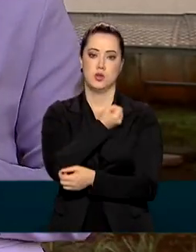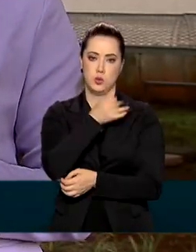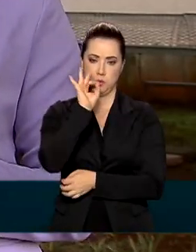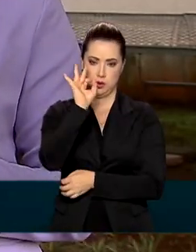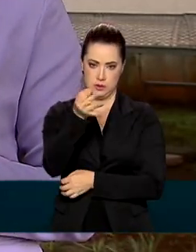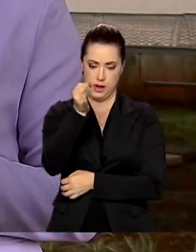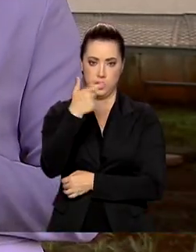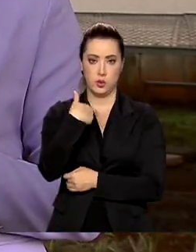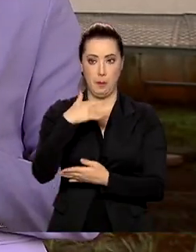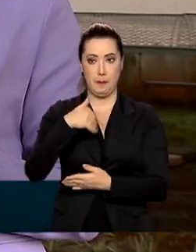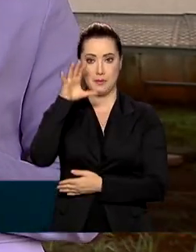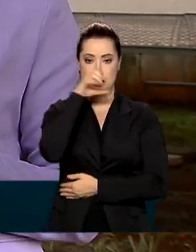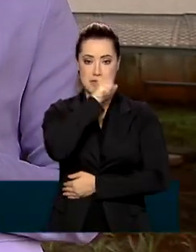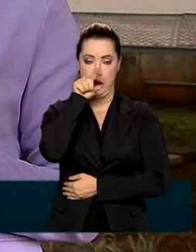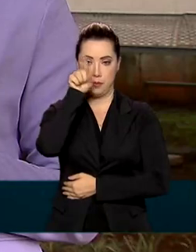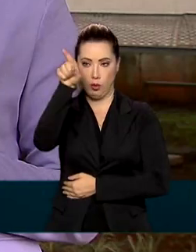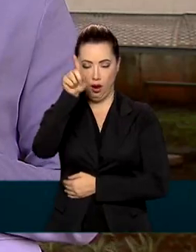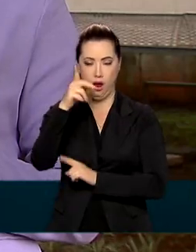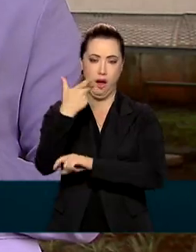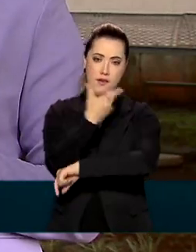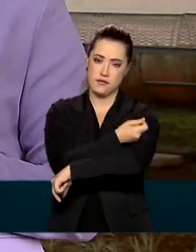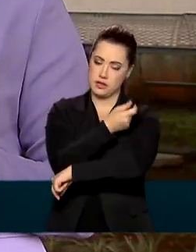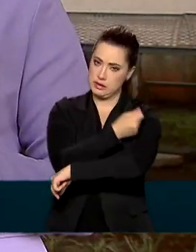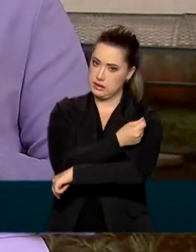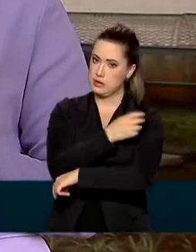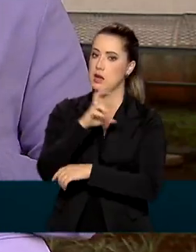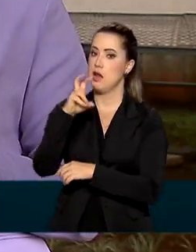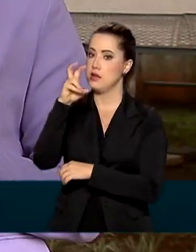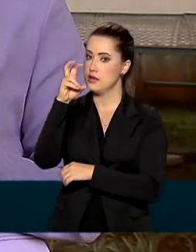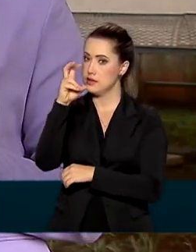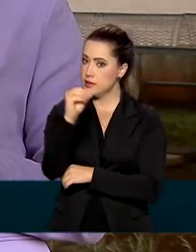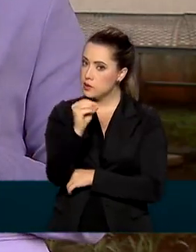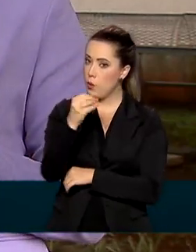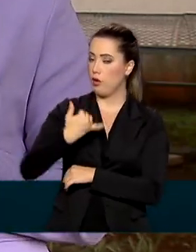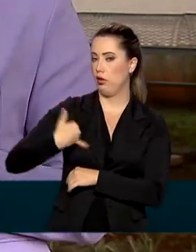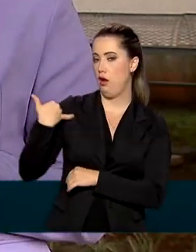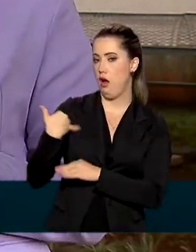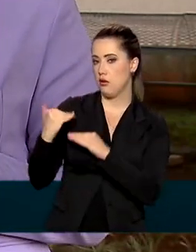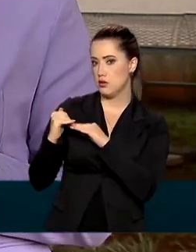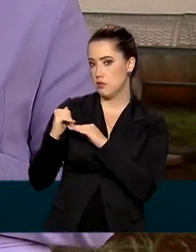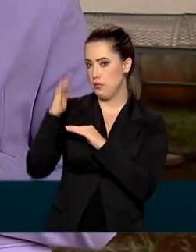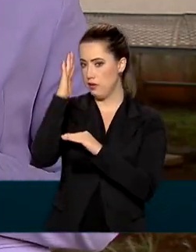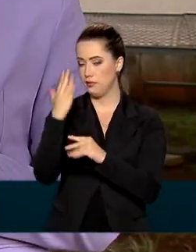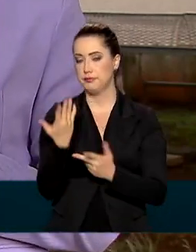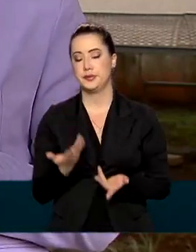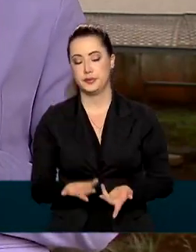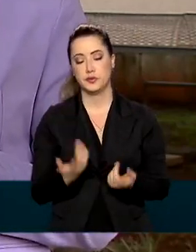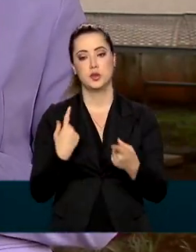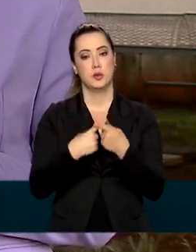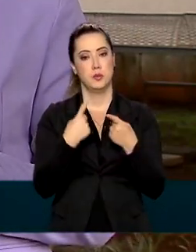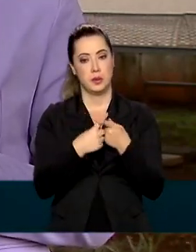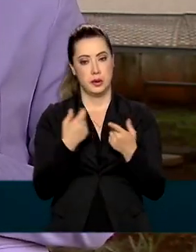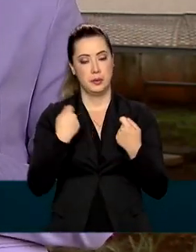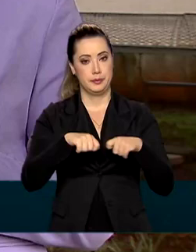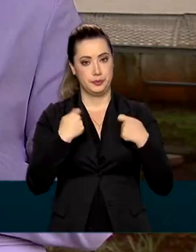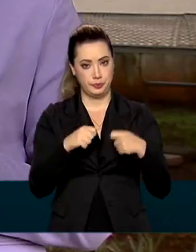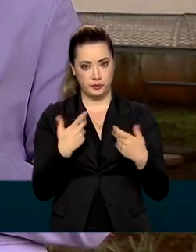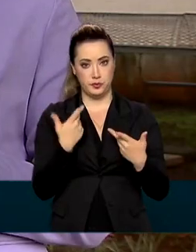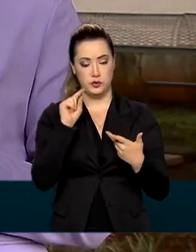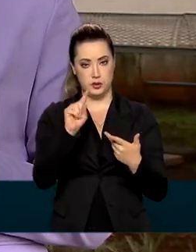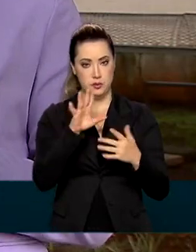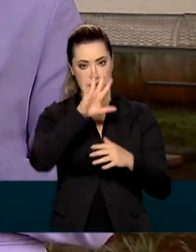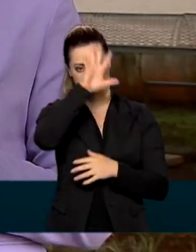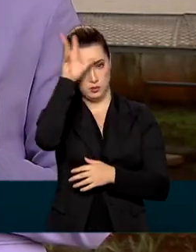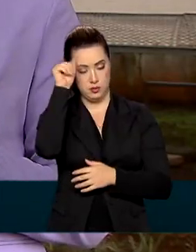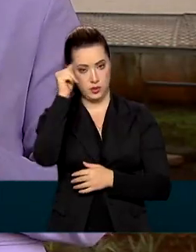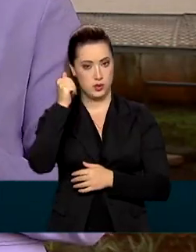de Imunização, chegando até o público de 50 anos de idade. Pazuello afirmou que vai antecipar as vacinas para o